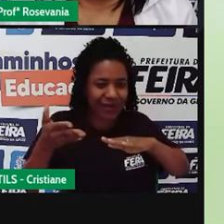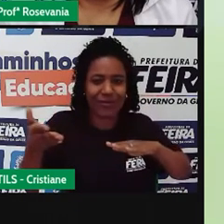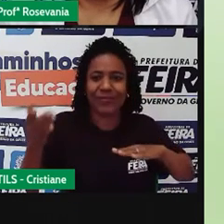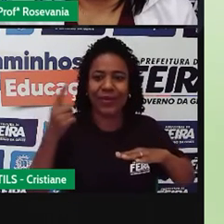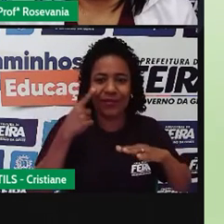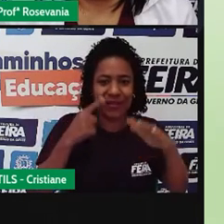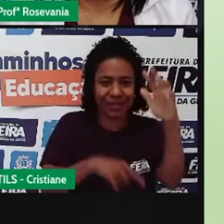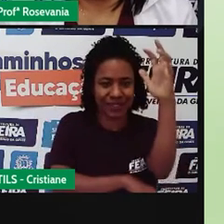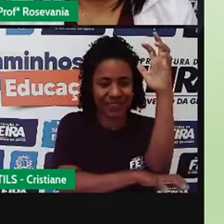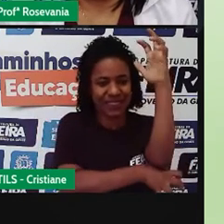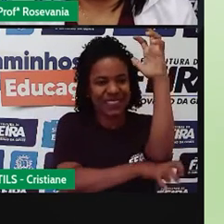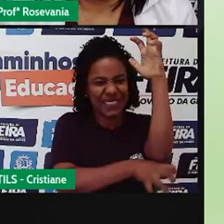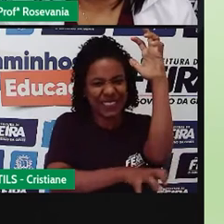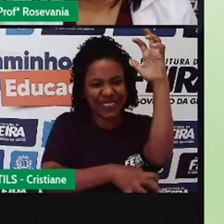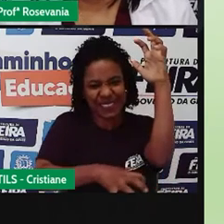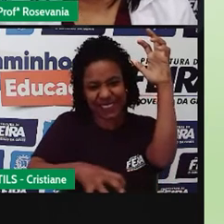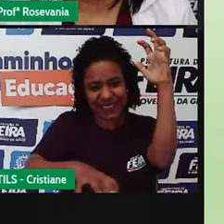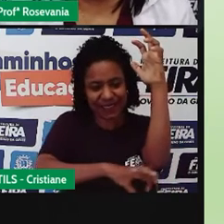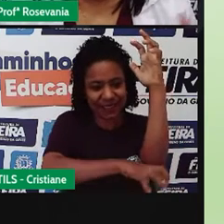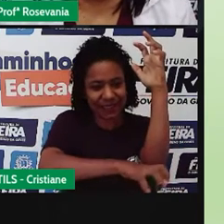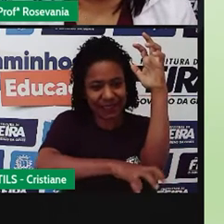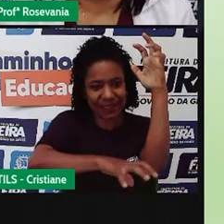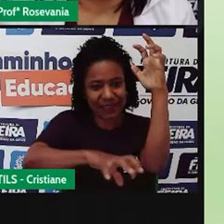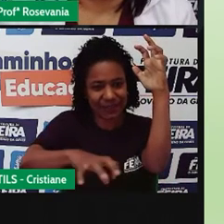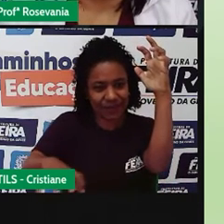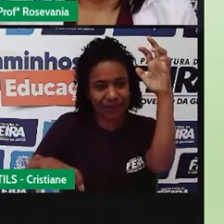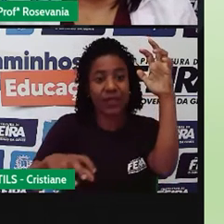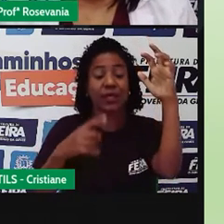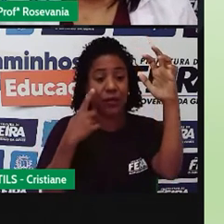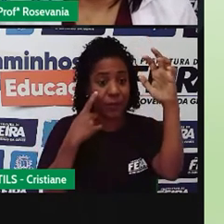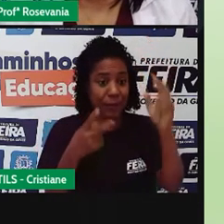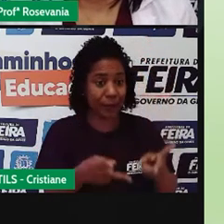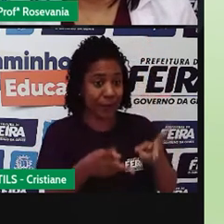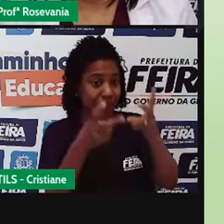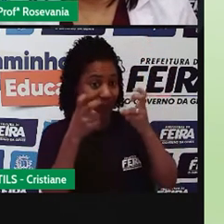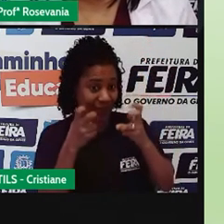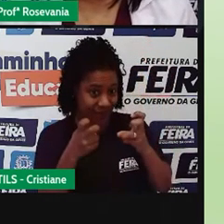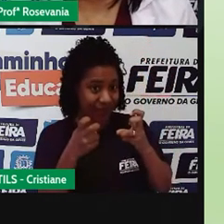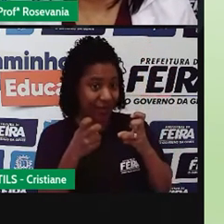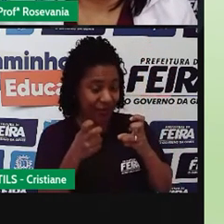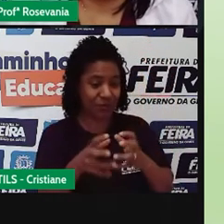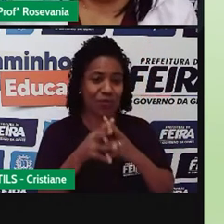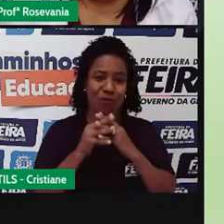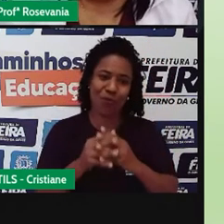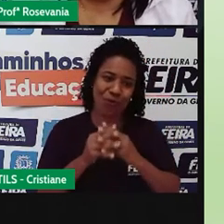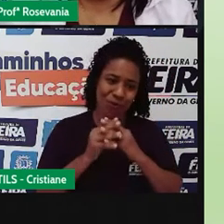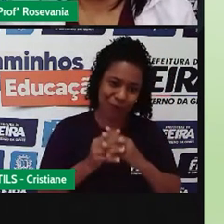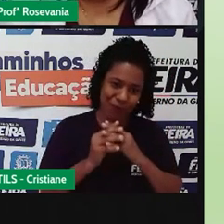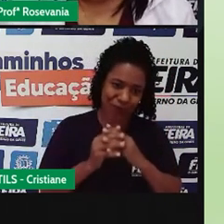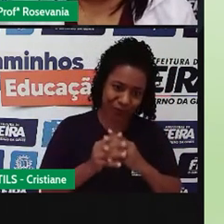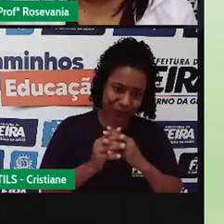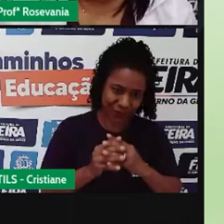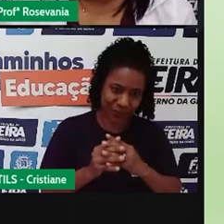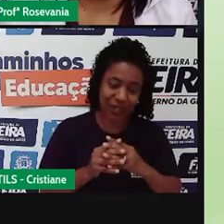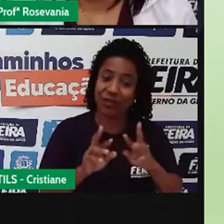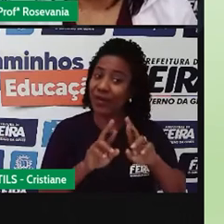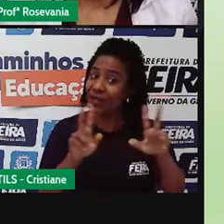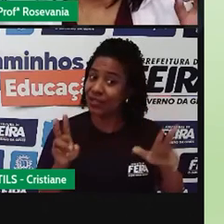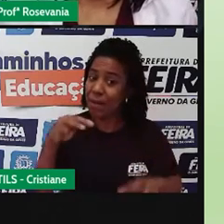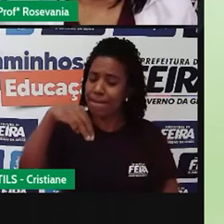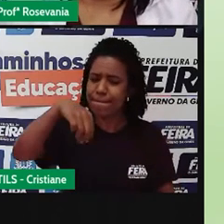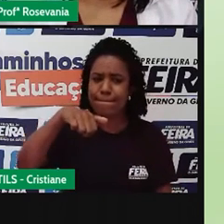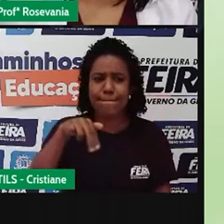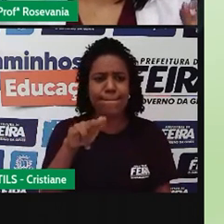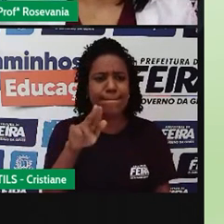aqui para fora, é uma característica, então, muitos confundem, ah, chama a atenção disso, muitos confundem manguezal com mangue, bora ver agora essa diferença,